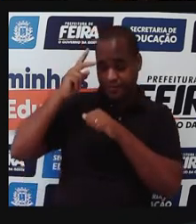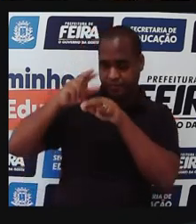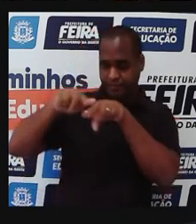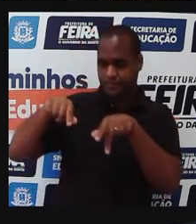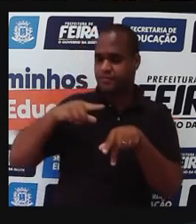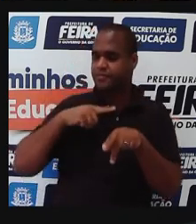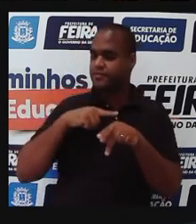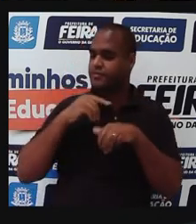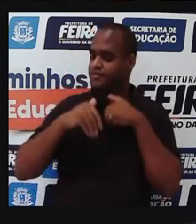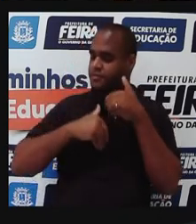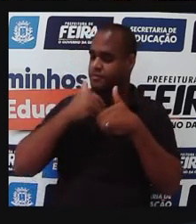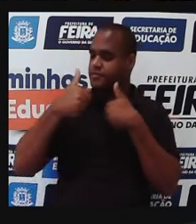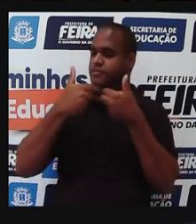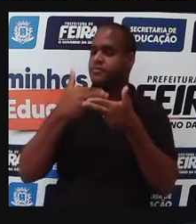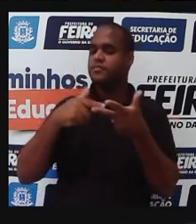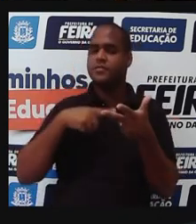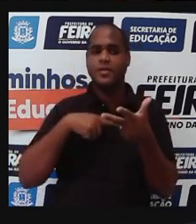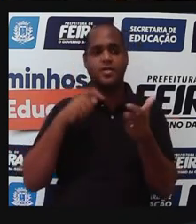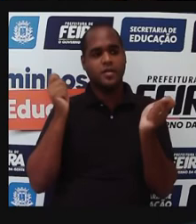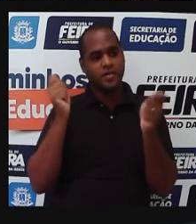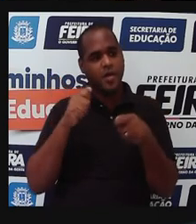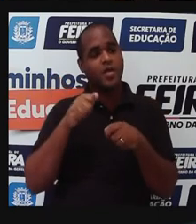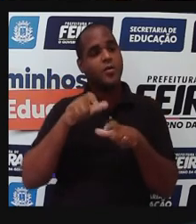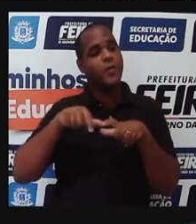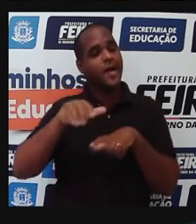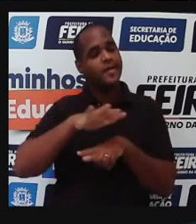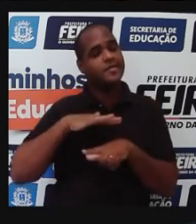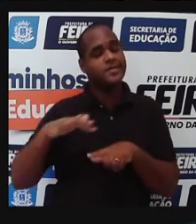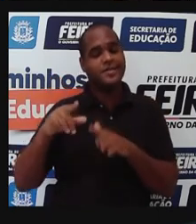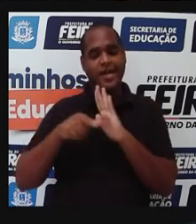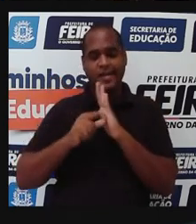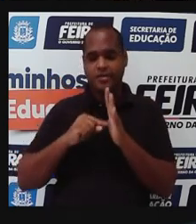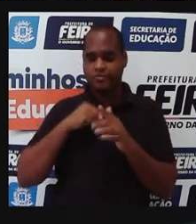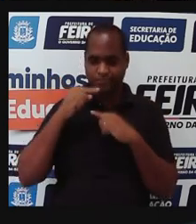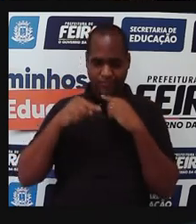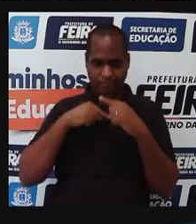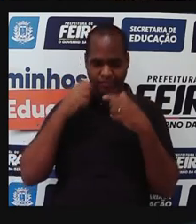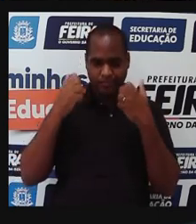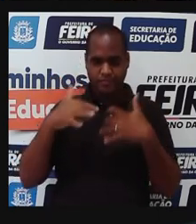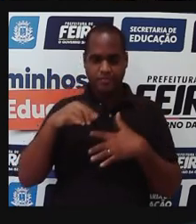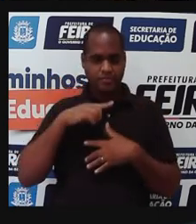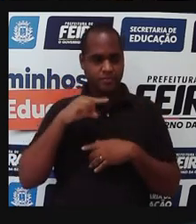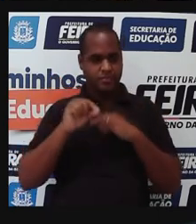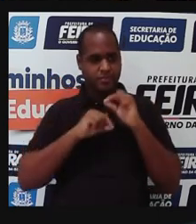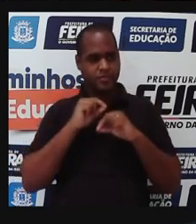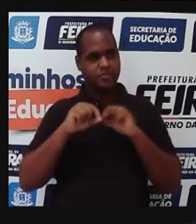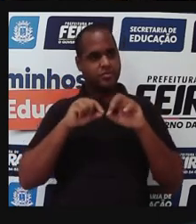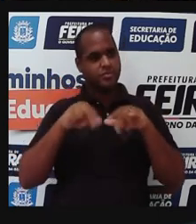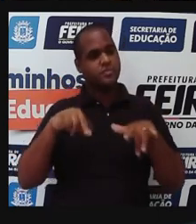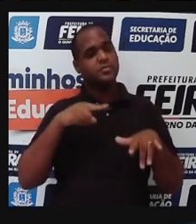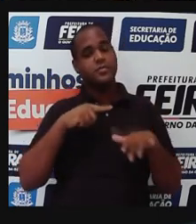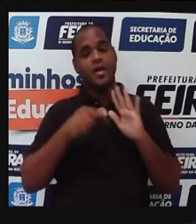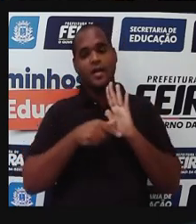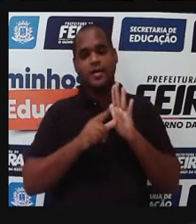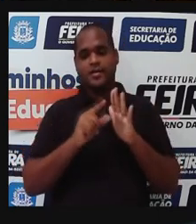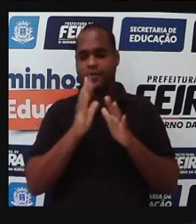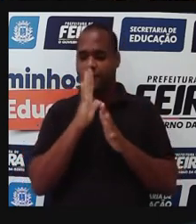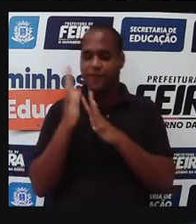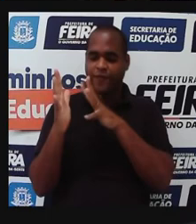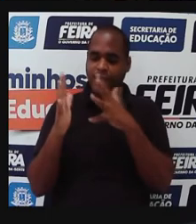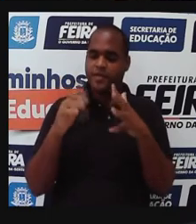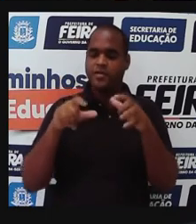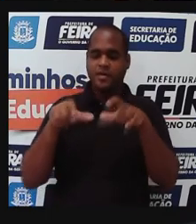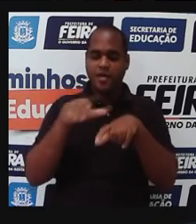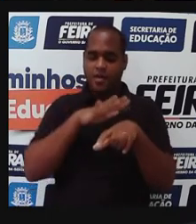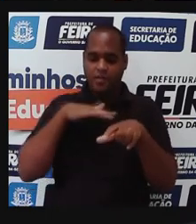aumentado, e ocupado de espaços que antes não eram ocupados por nós, que antes eram florestas, que